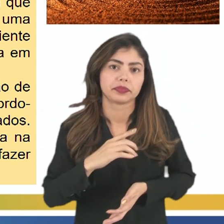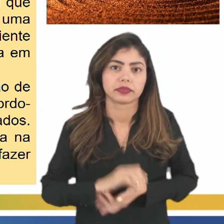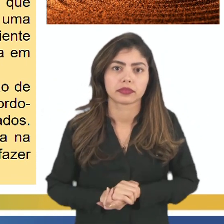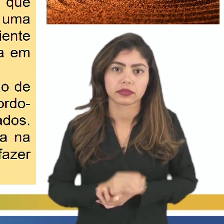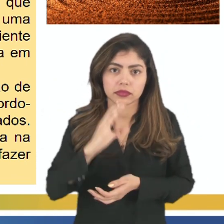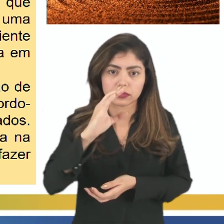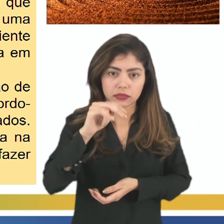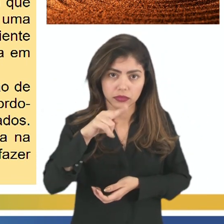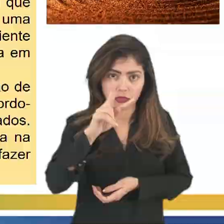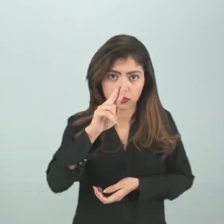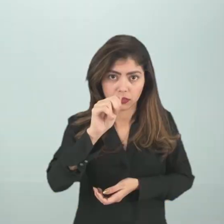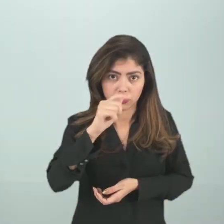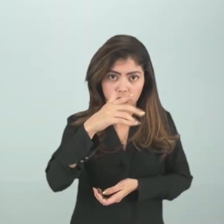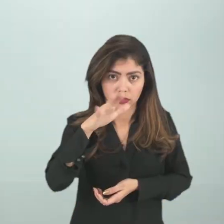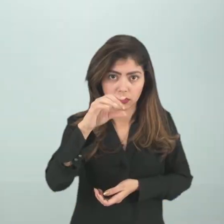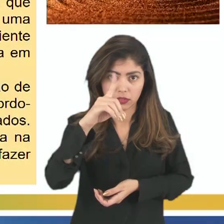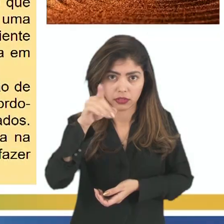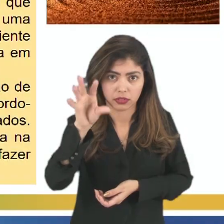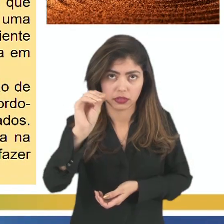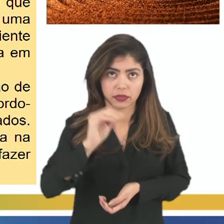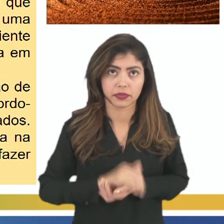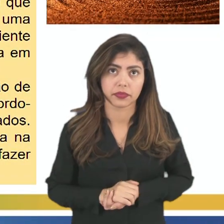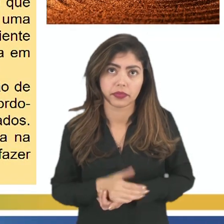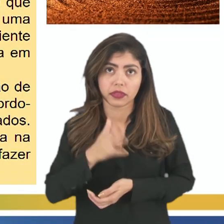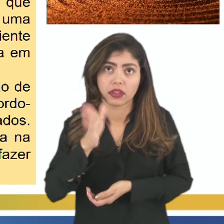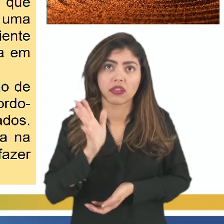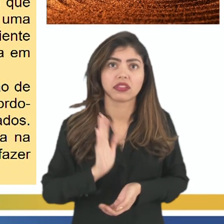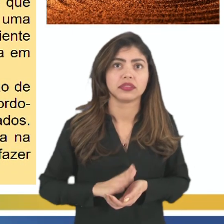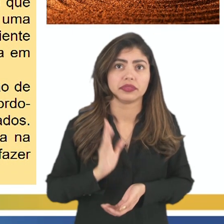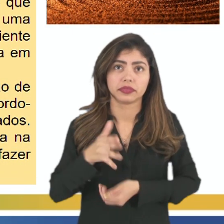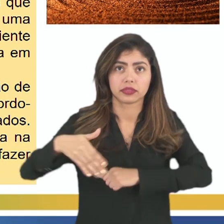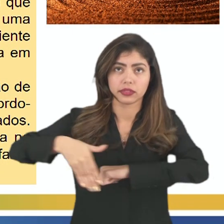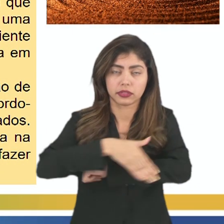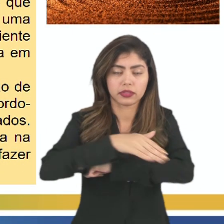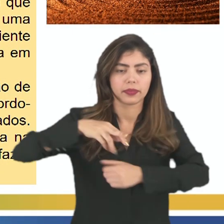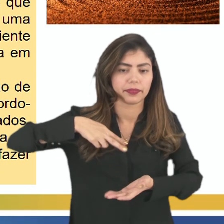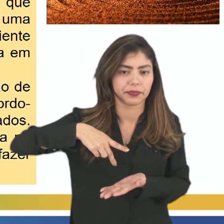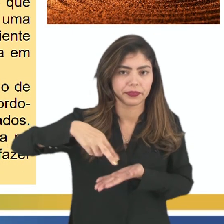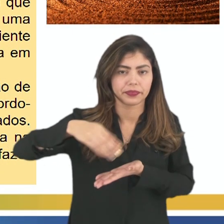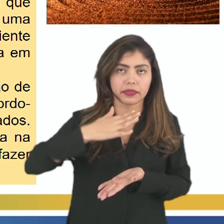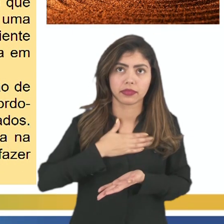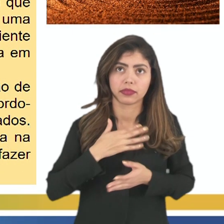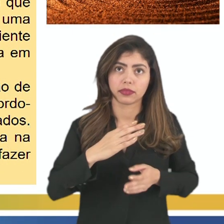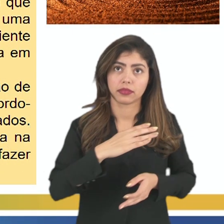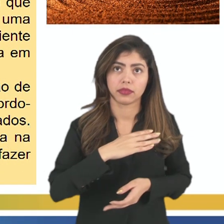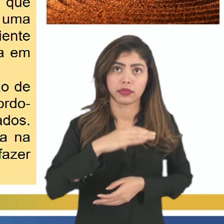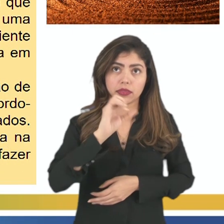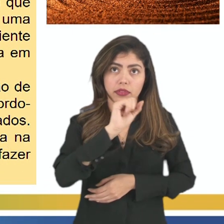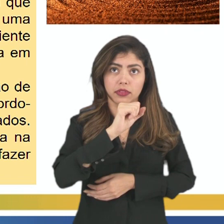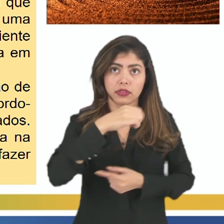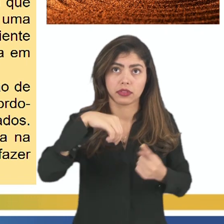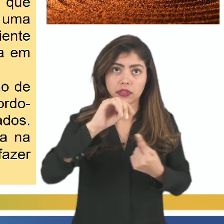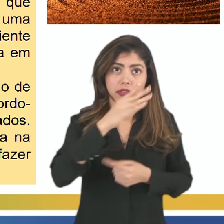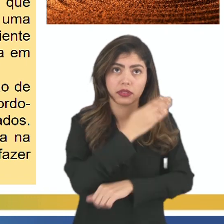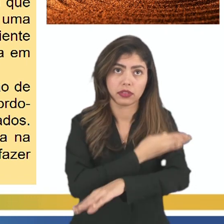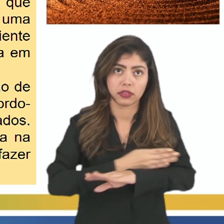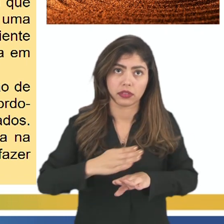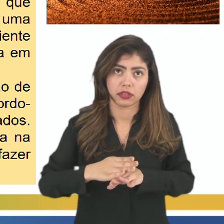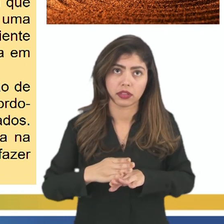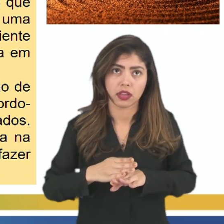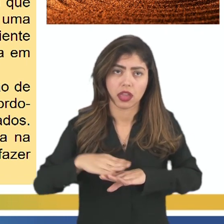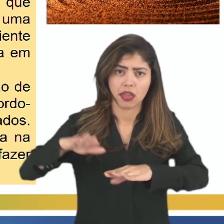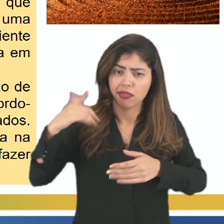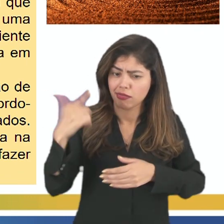conotação, viu, pessoal? Eu já estava na estrada da minha cidade Santa Branca, que nem